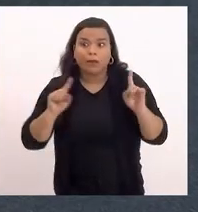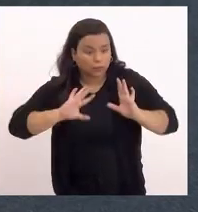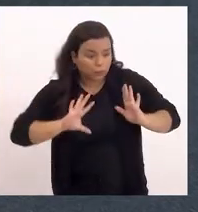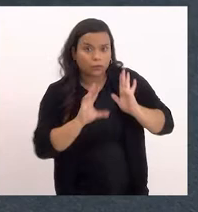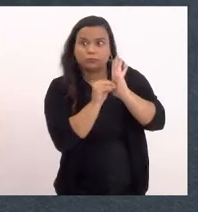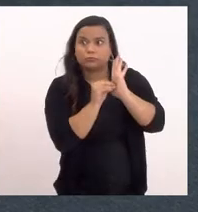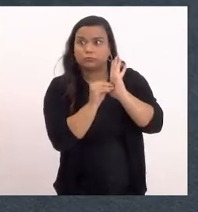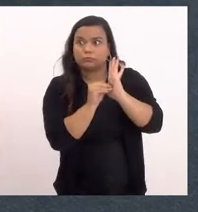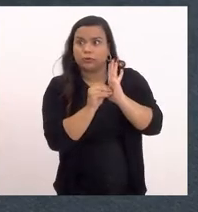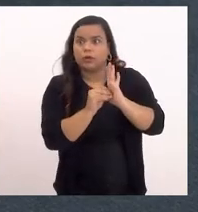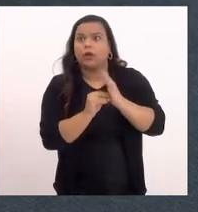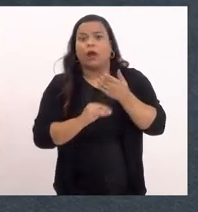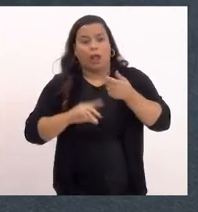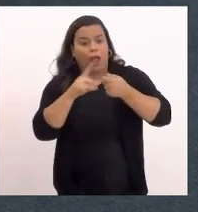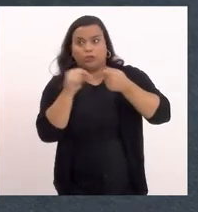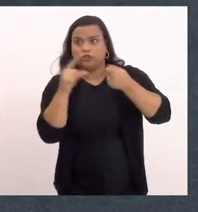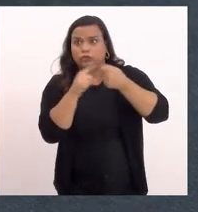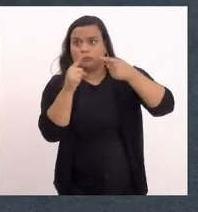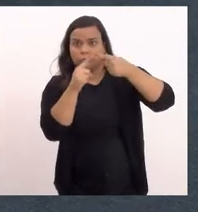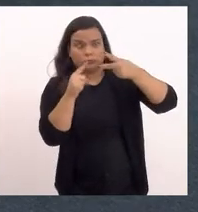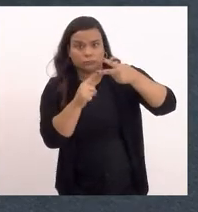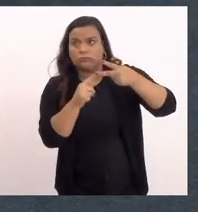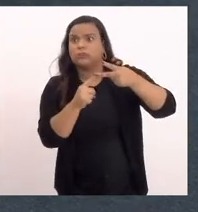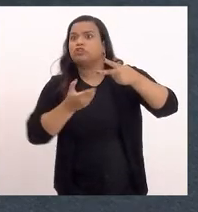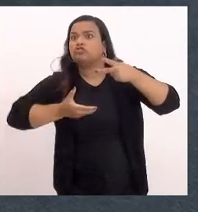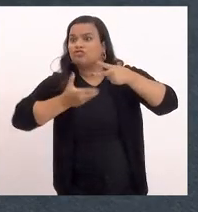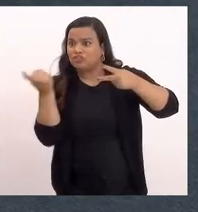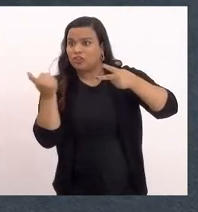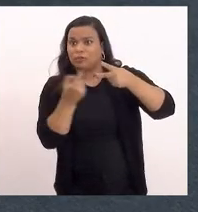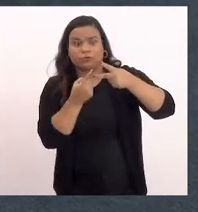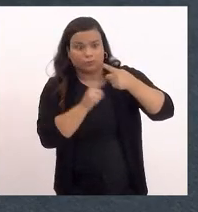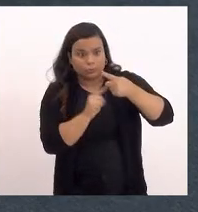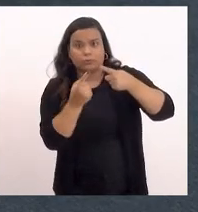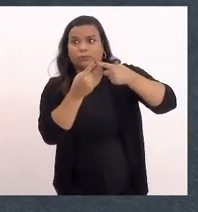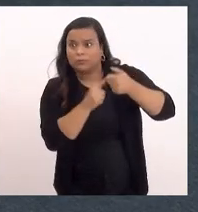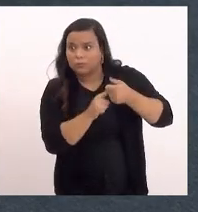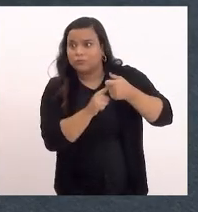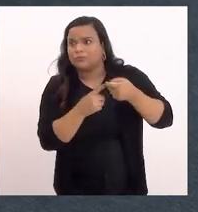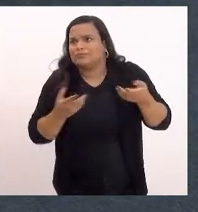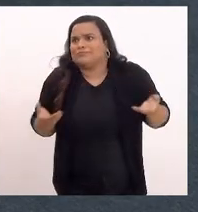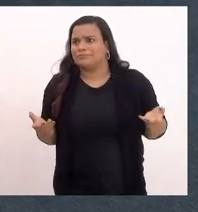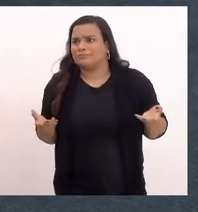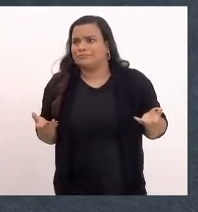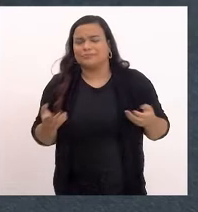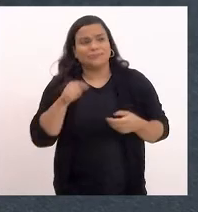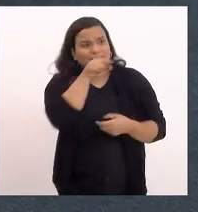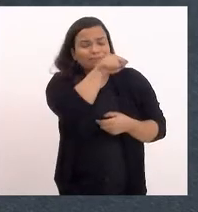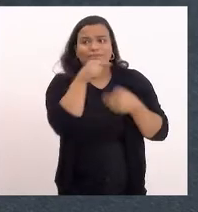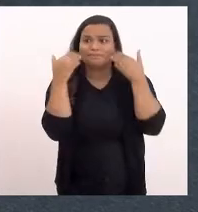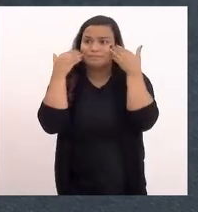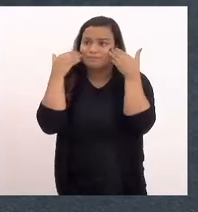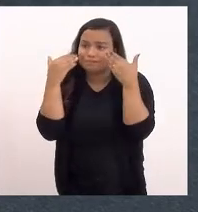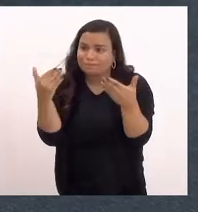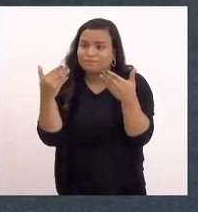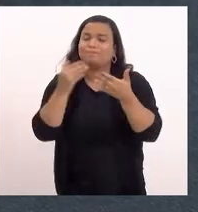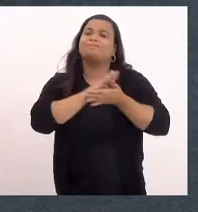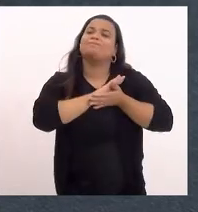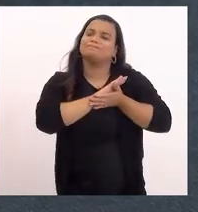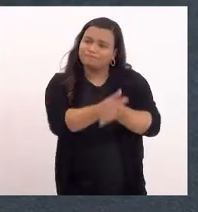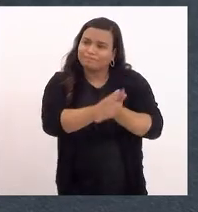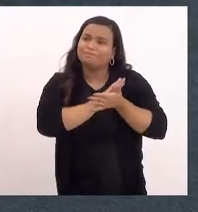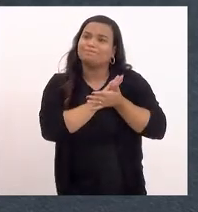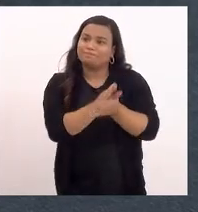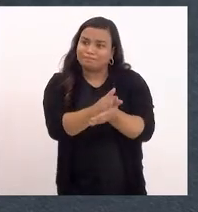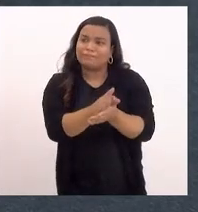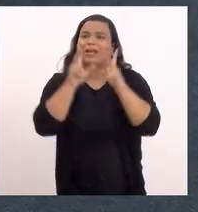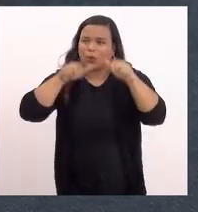artigos retirando os artigos, é no mínimo, senhor presidente, ainda revelador do preconceito, como diz o deputado